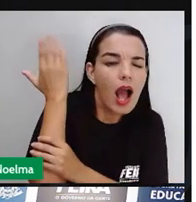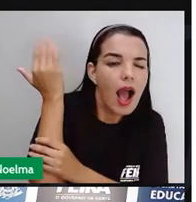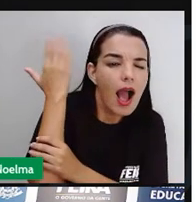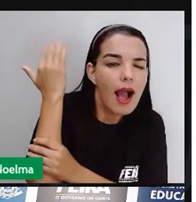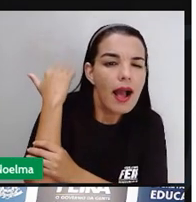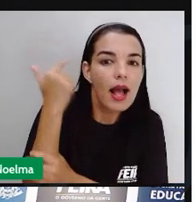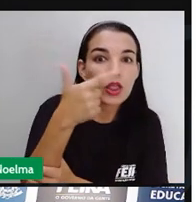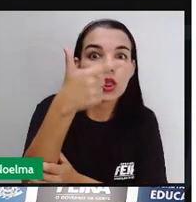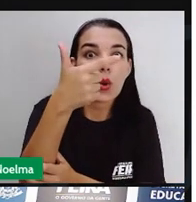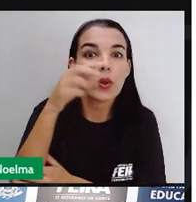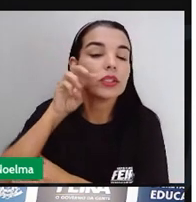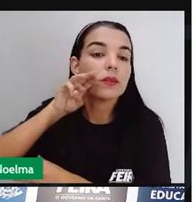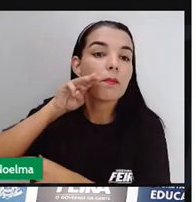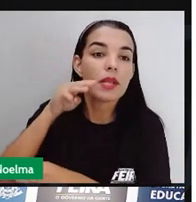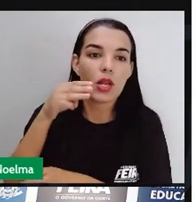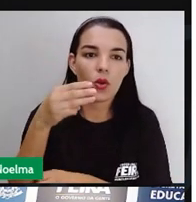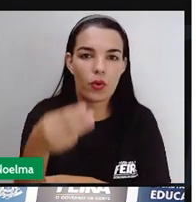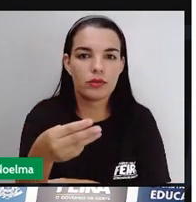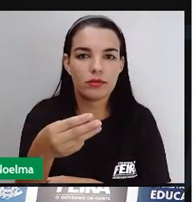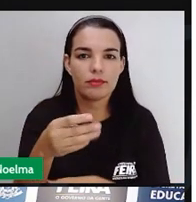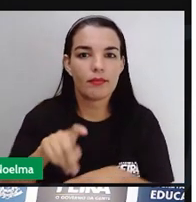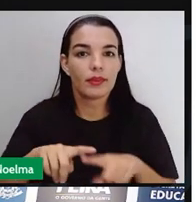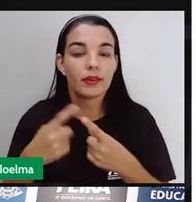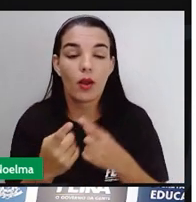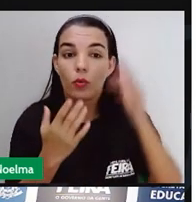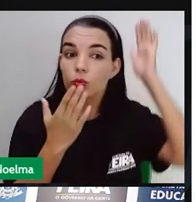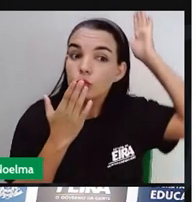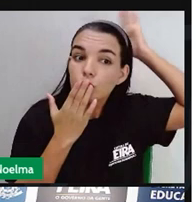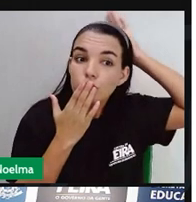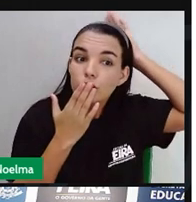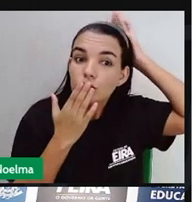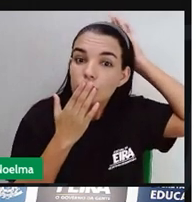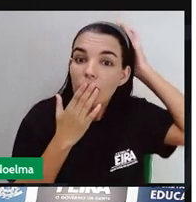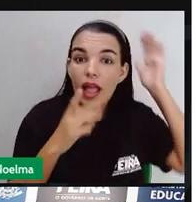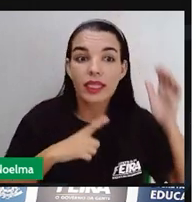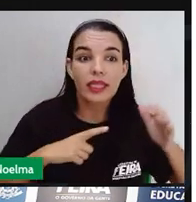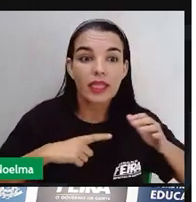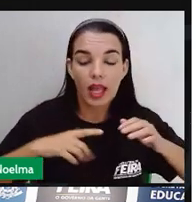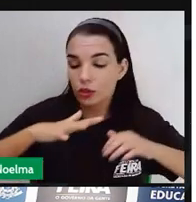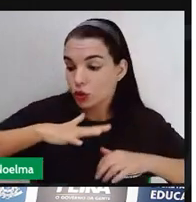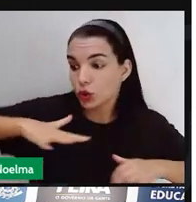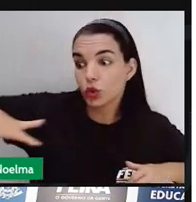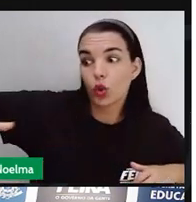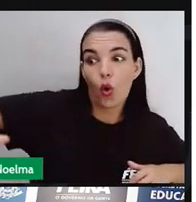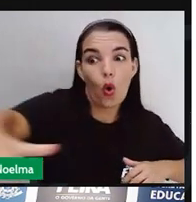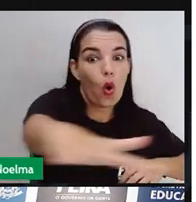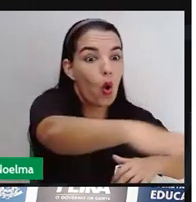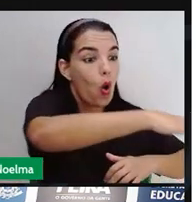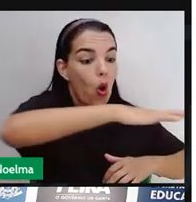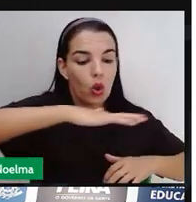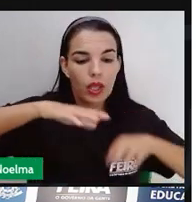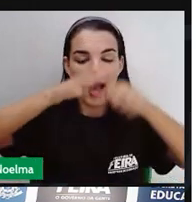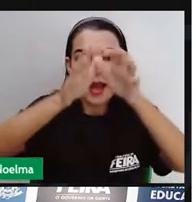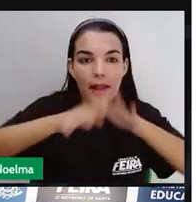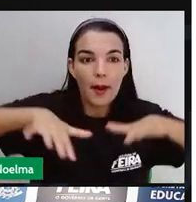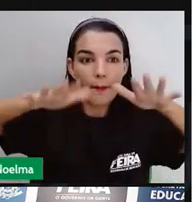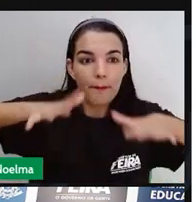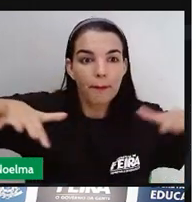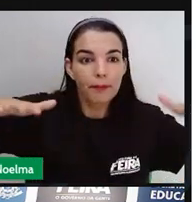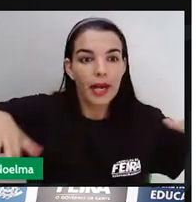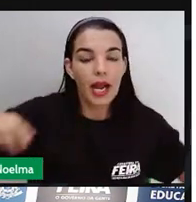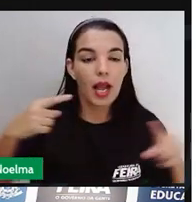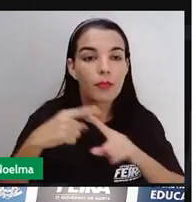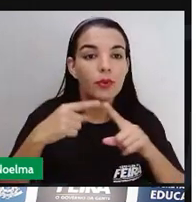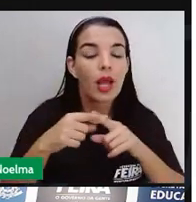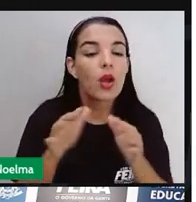muito grande. Os indígenas, eles ocupavam toda a superfície, especialmente o litoral. É tanto que quando os portugueses chegaram